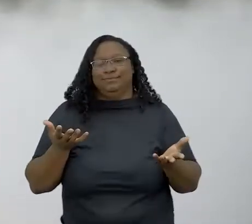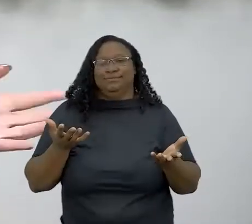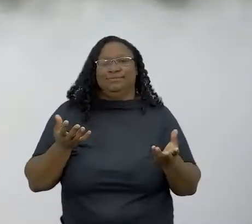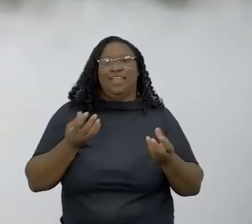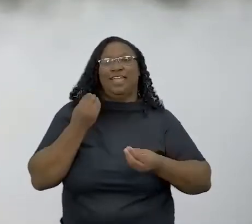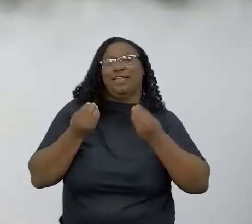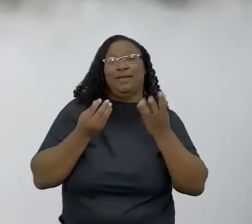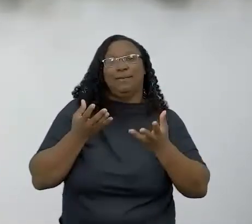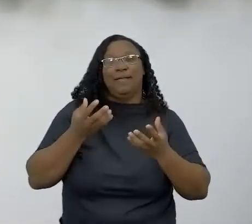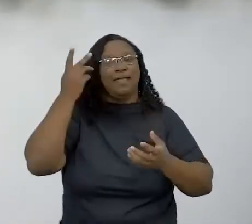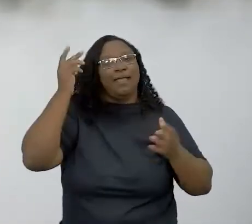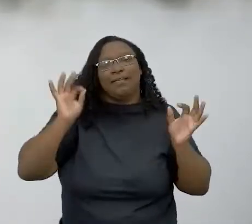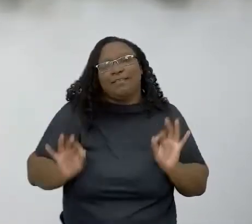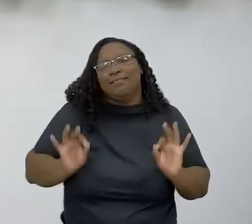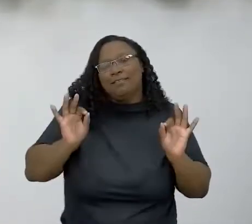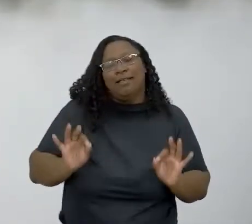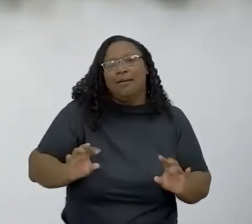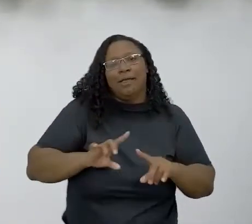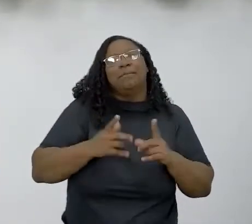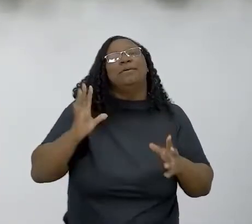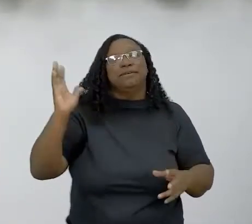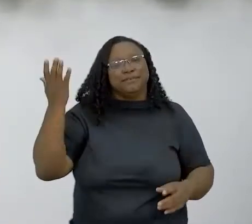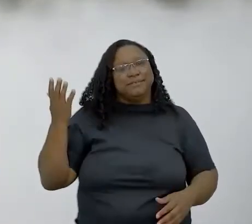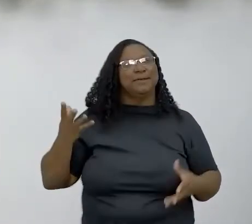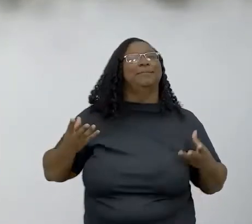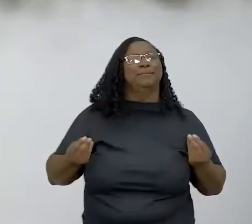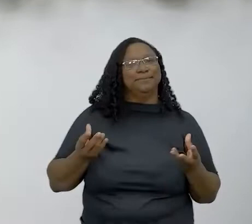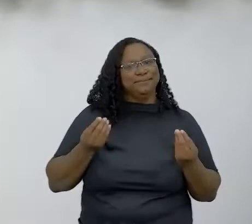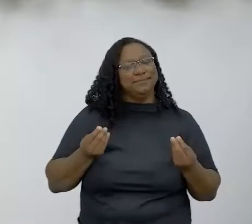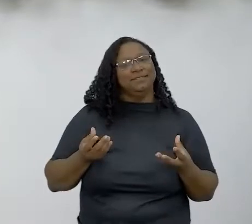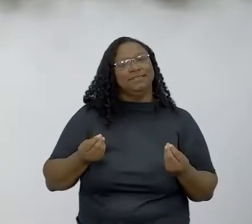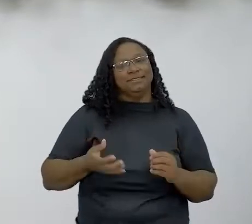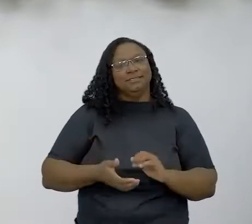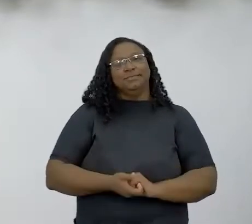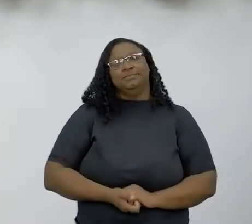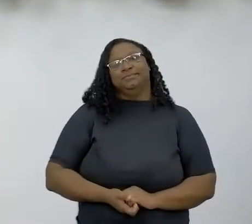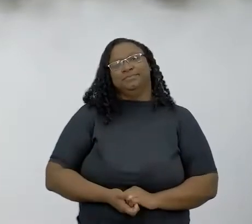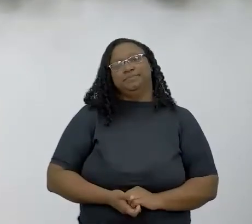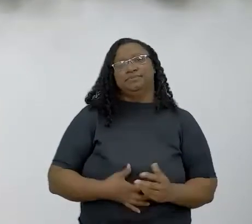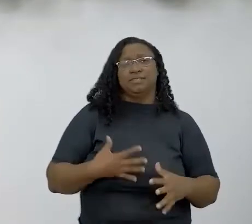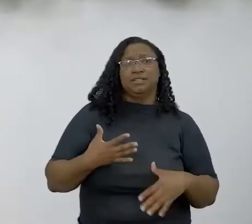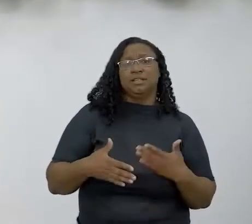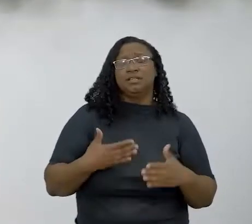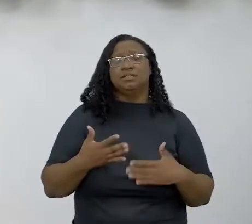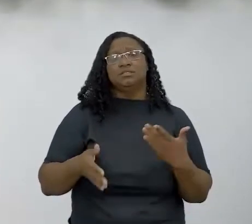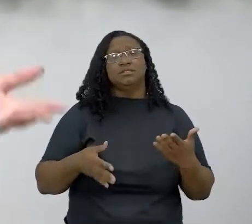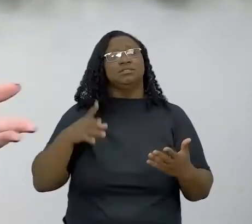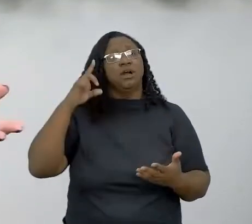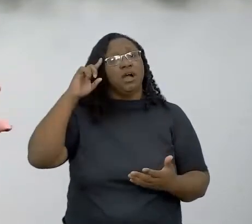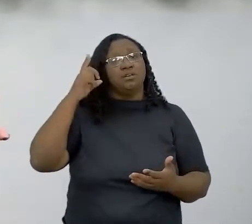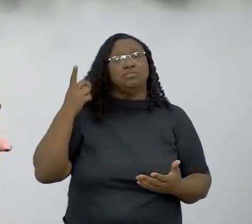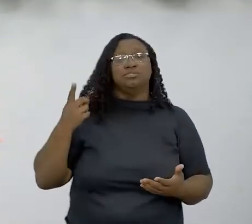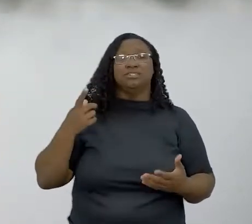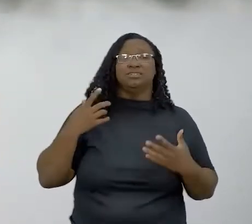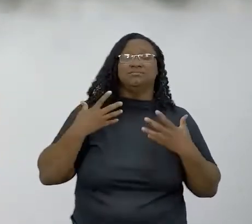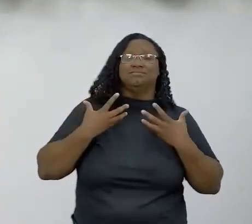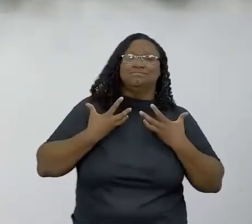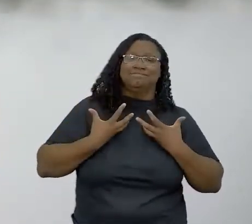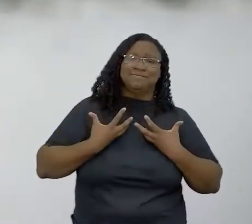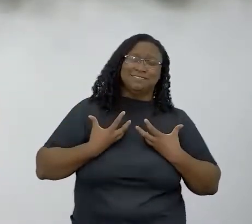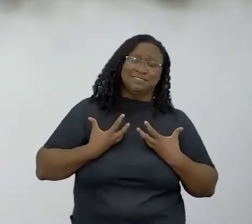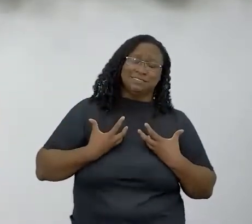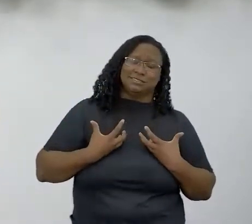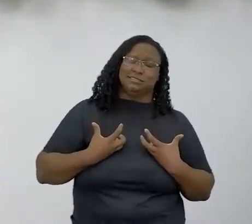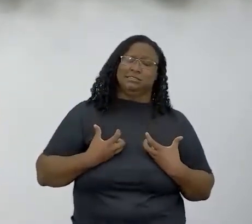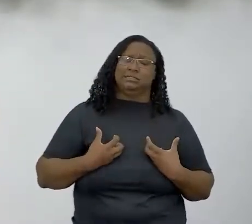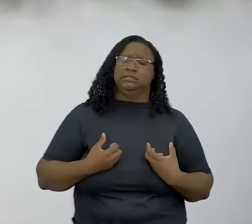bem simples, mas é algo que acontecia bastante, né? E, às vezes, um dia que você não está muito disposta, porque trabalhou o dia